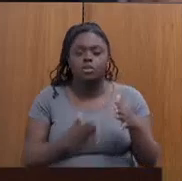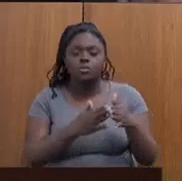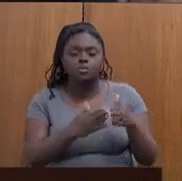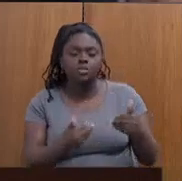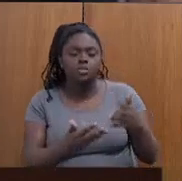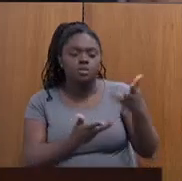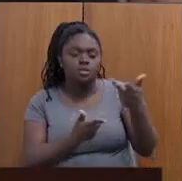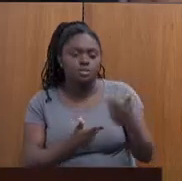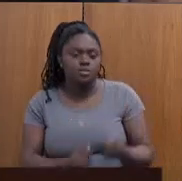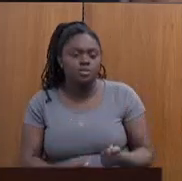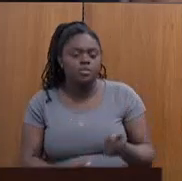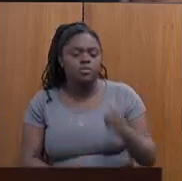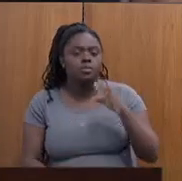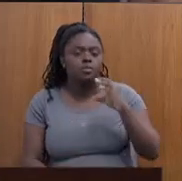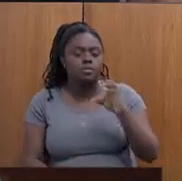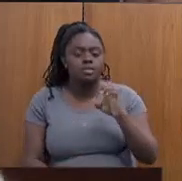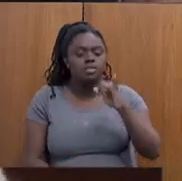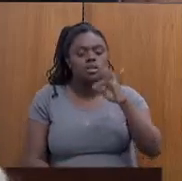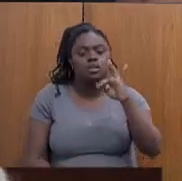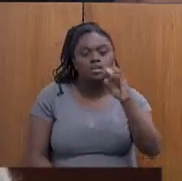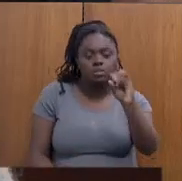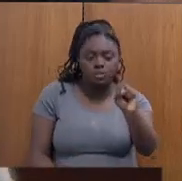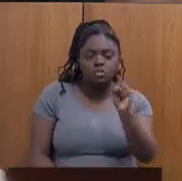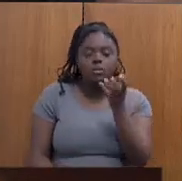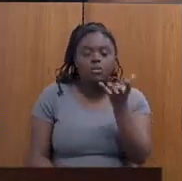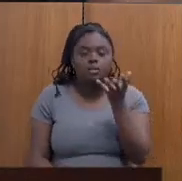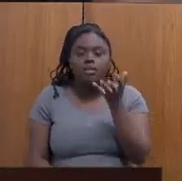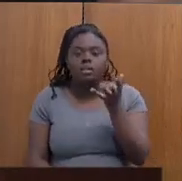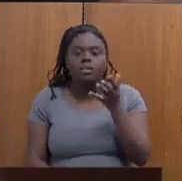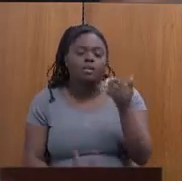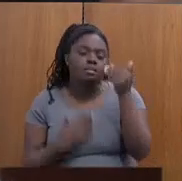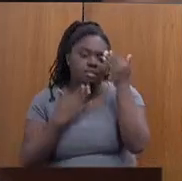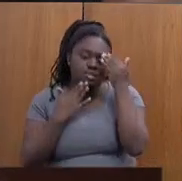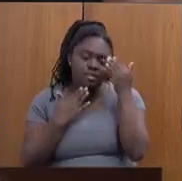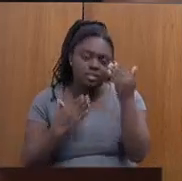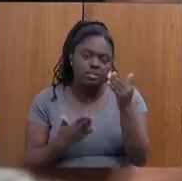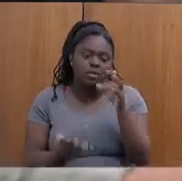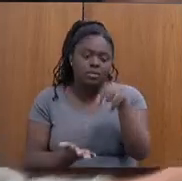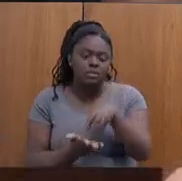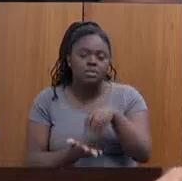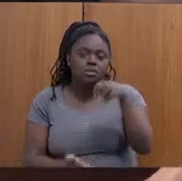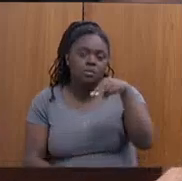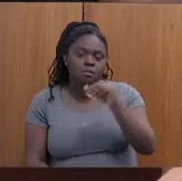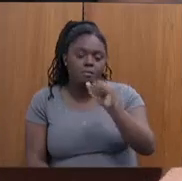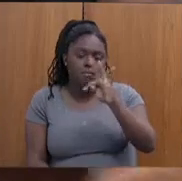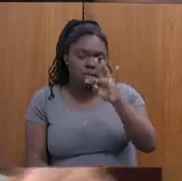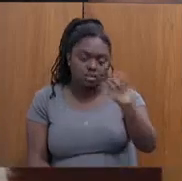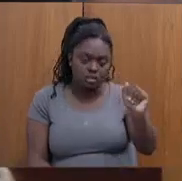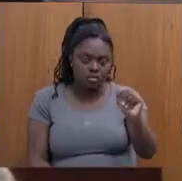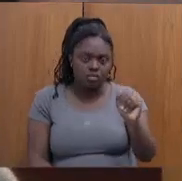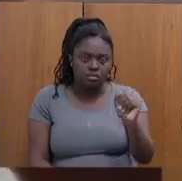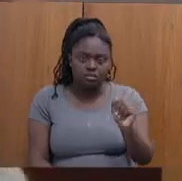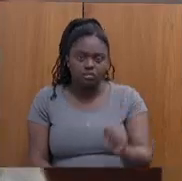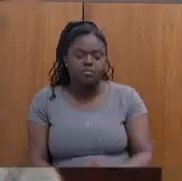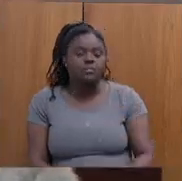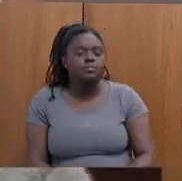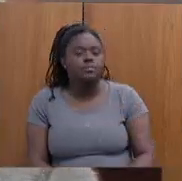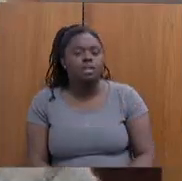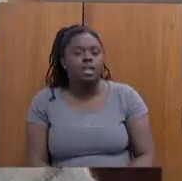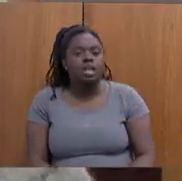dos centros. E aqui eu queria fazer um elogio ao Centro da Mata. Não sou barrista, são os dados.